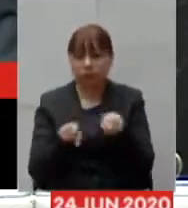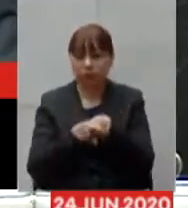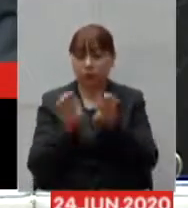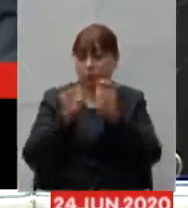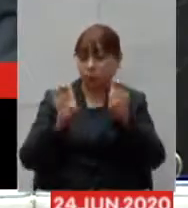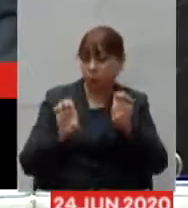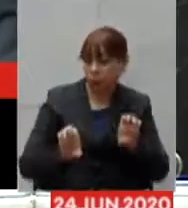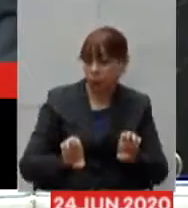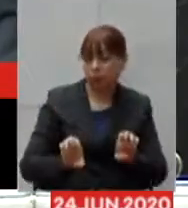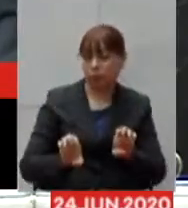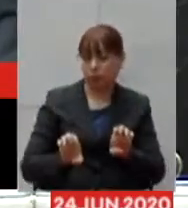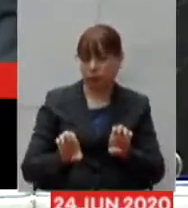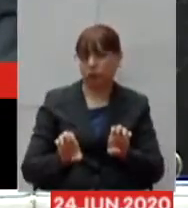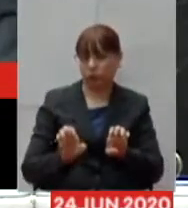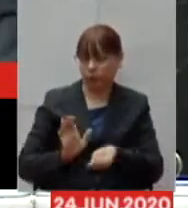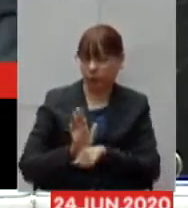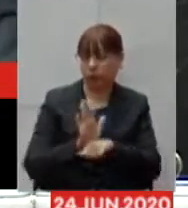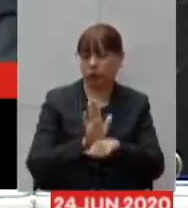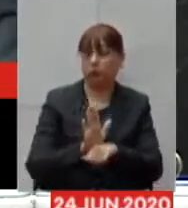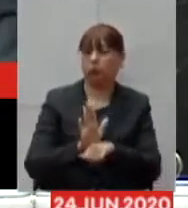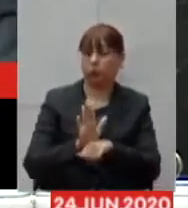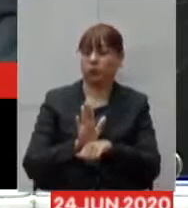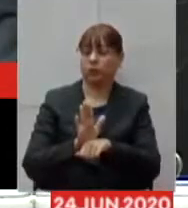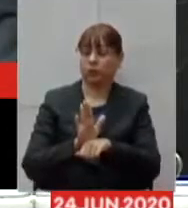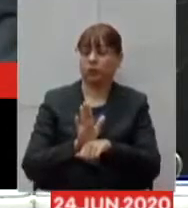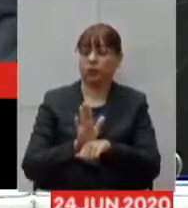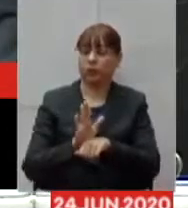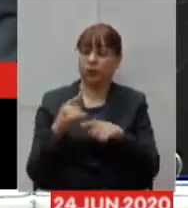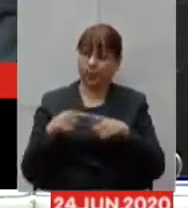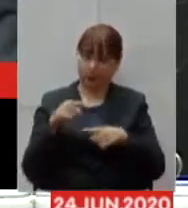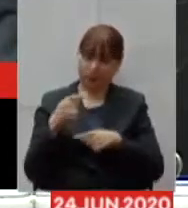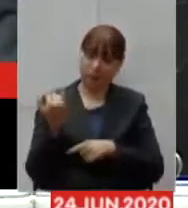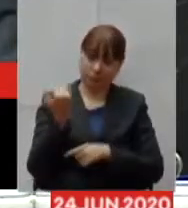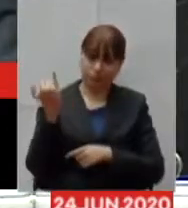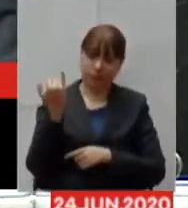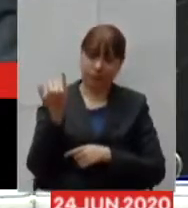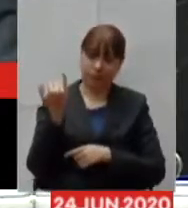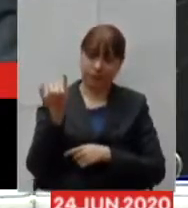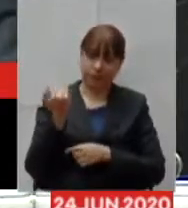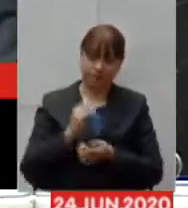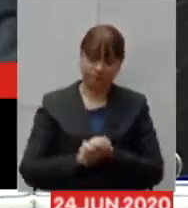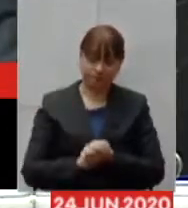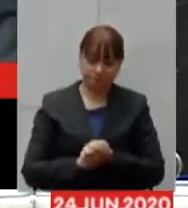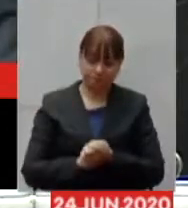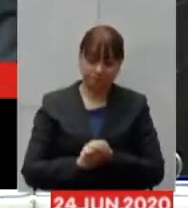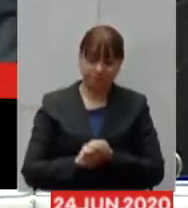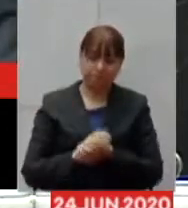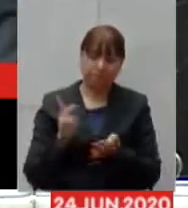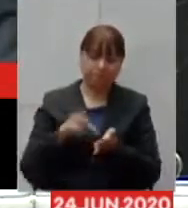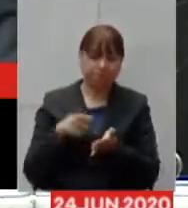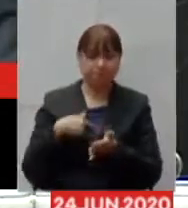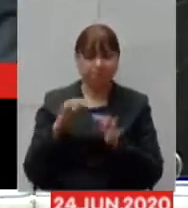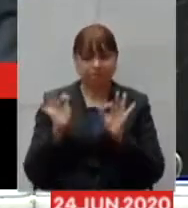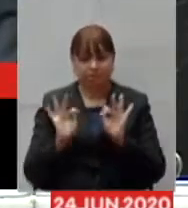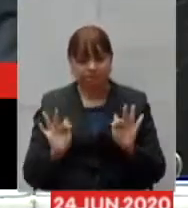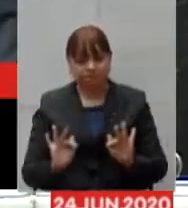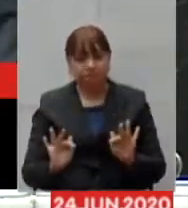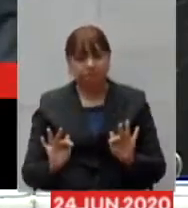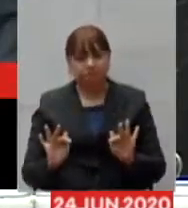estrutura assistencial e eu acho que o caminho vai ser esse realmente o senhor foi muito feliz não há